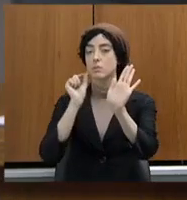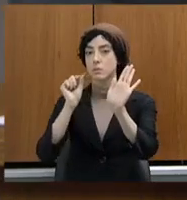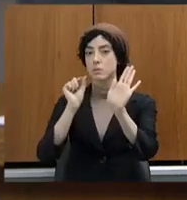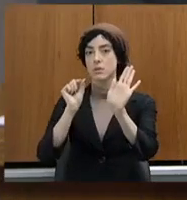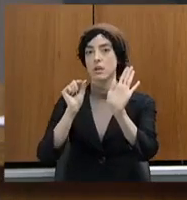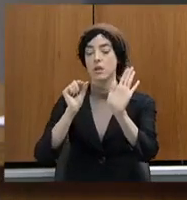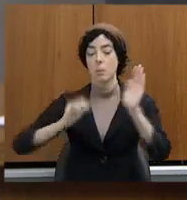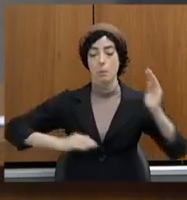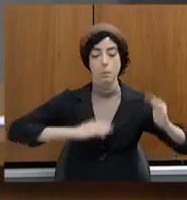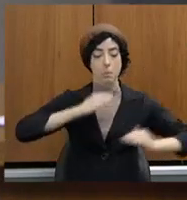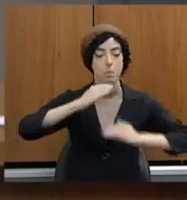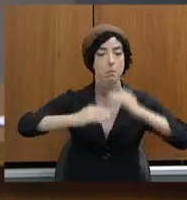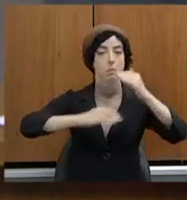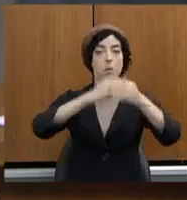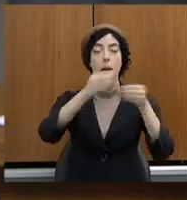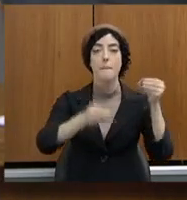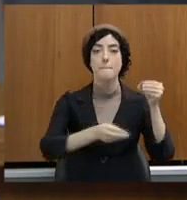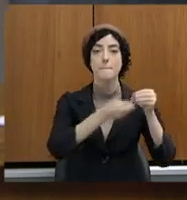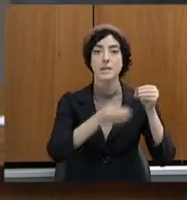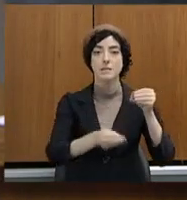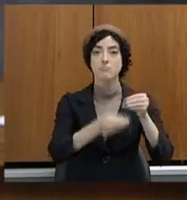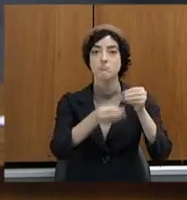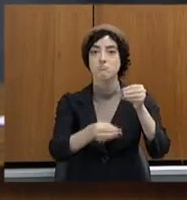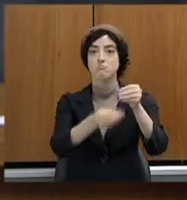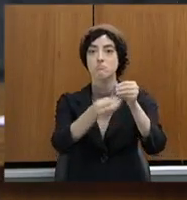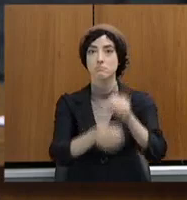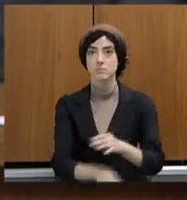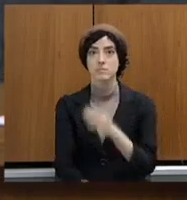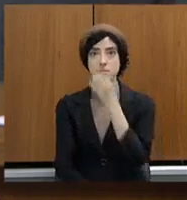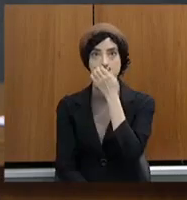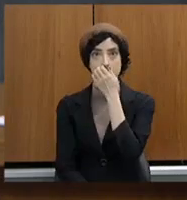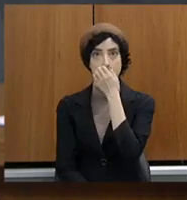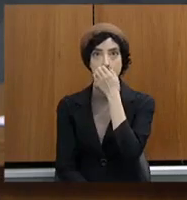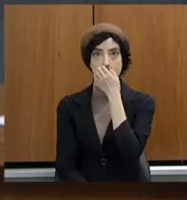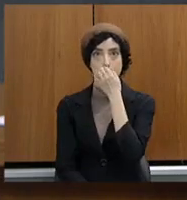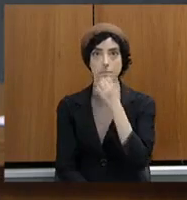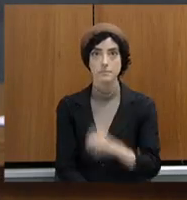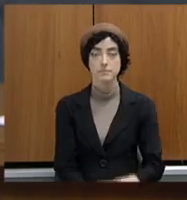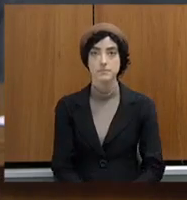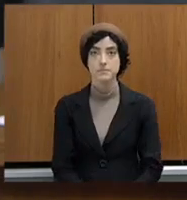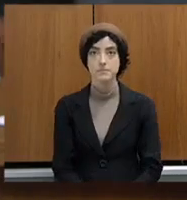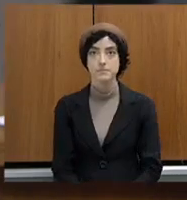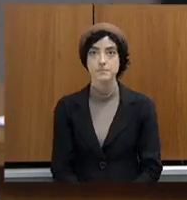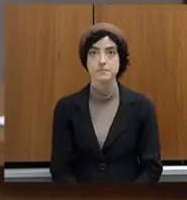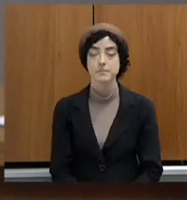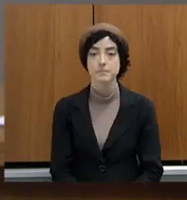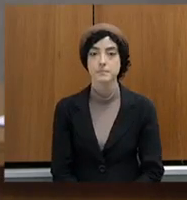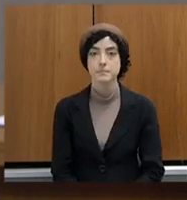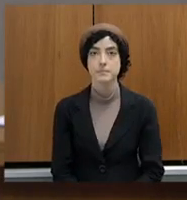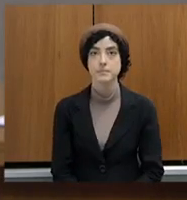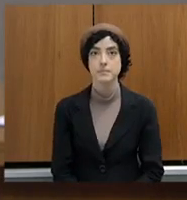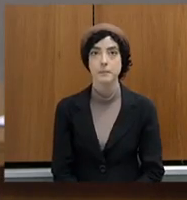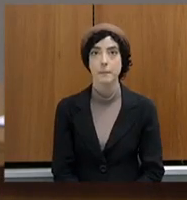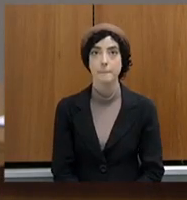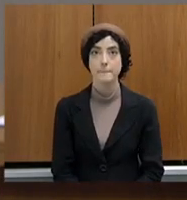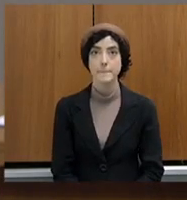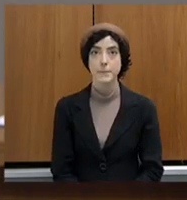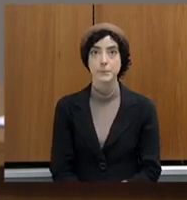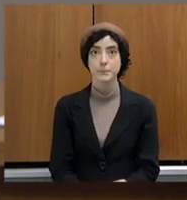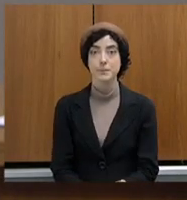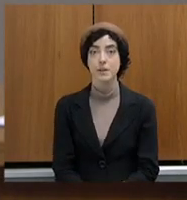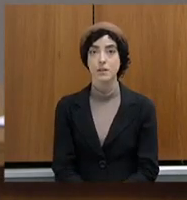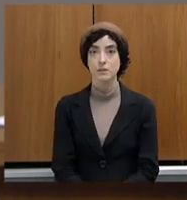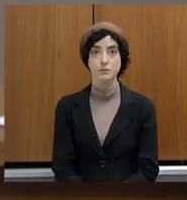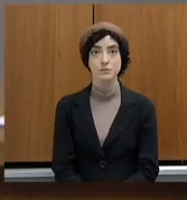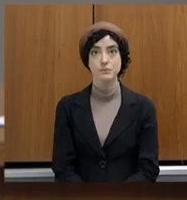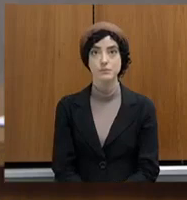parlamentares... Opa, acho que... Será que está perto? Passou, acho que passou. Pode seguir. Mais, mais um pouquinho. Não,